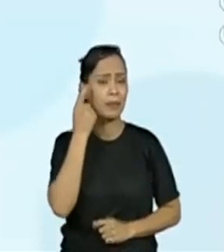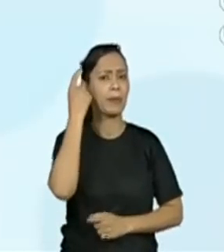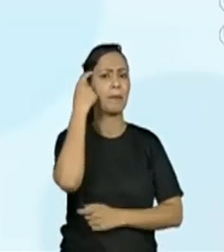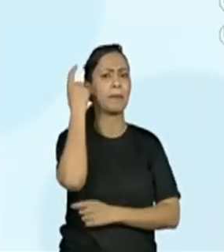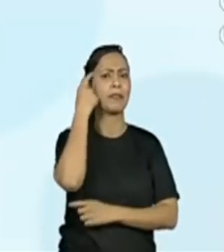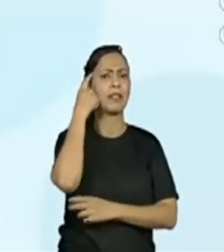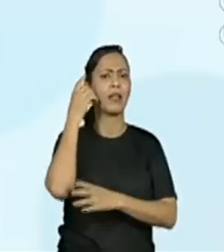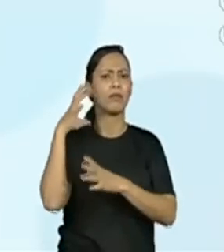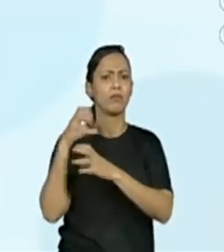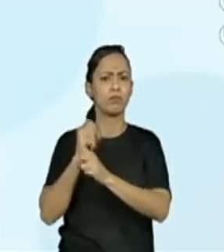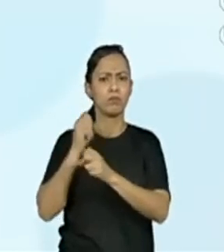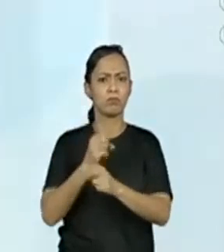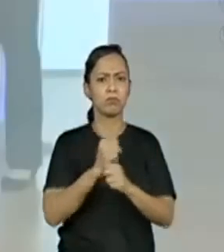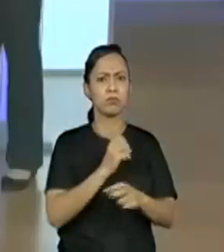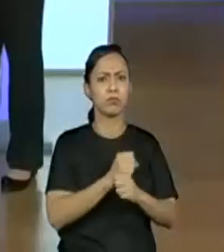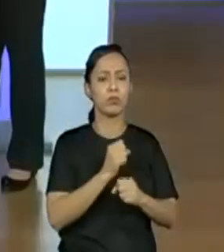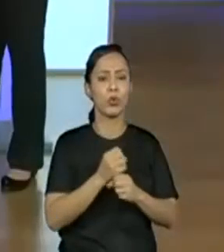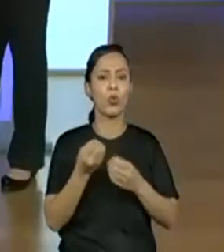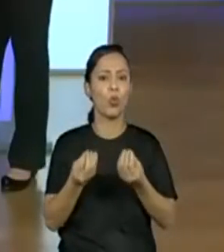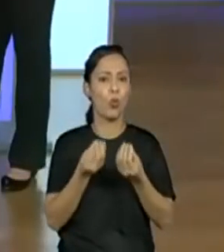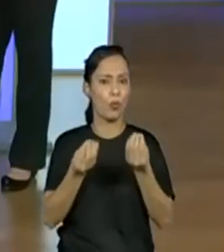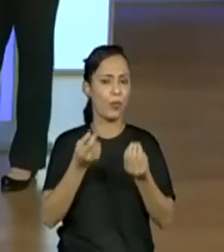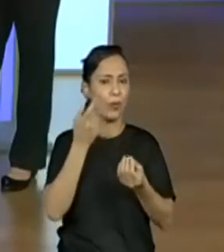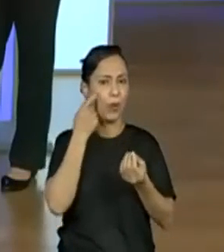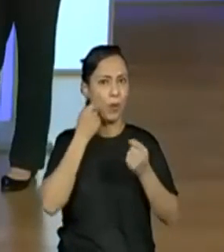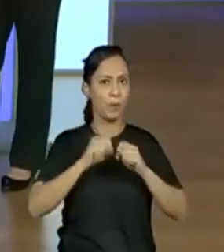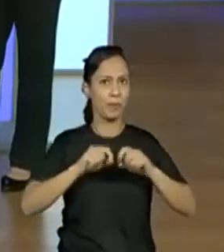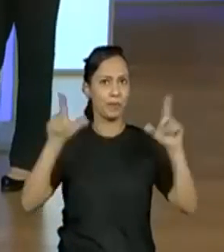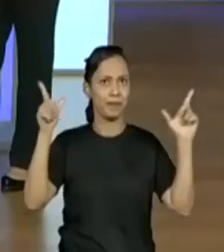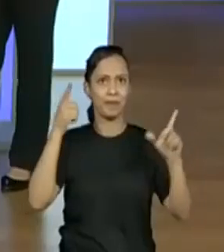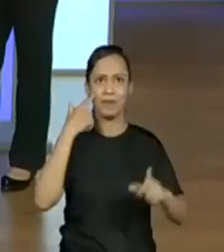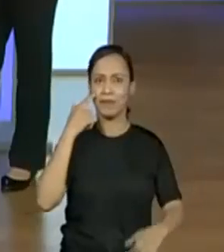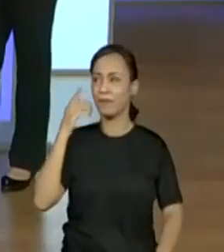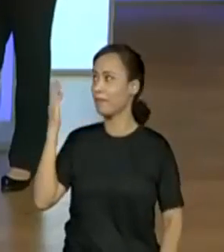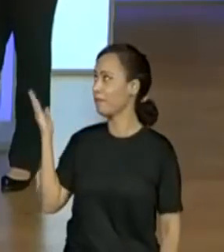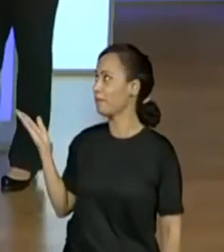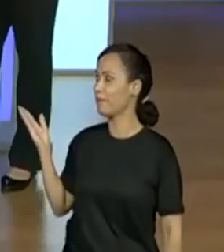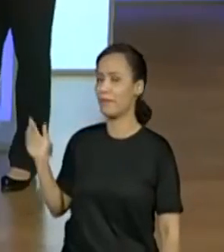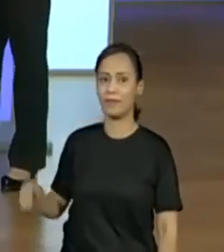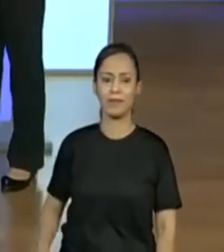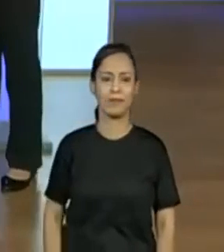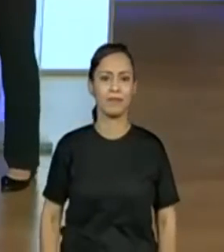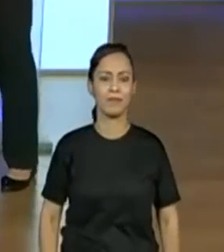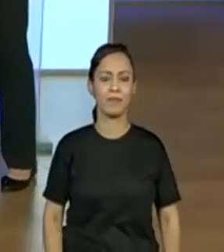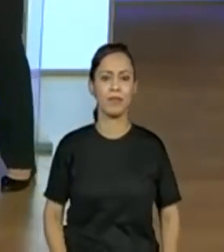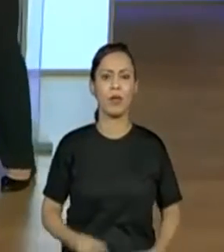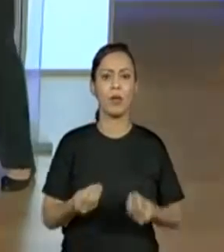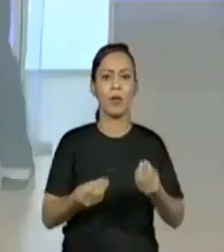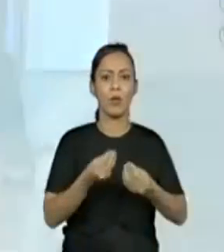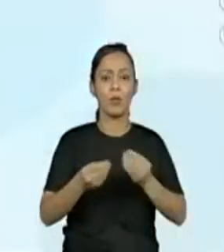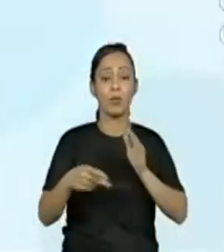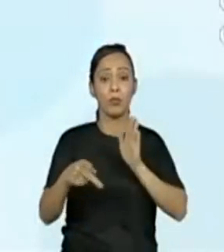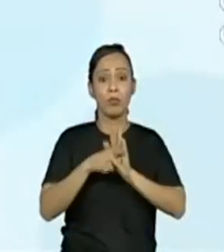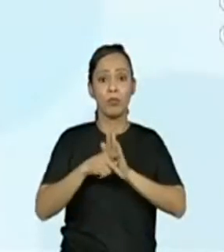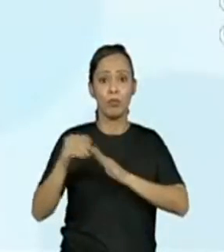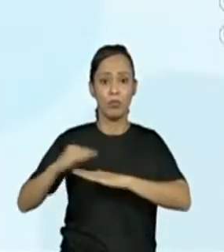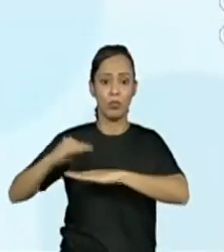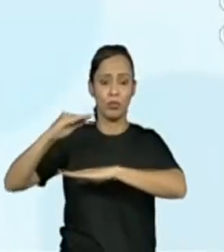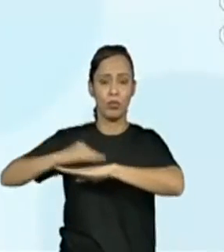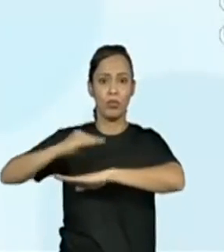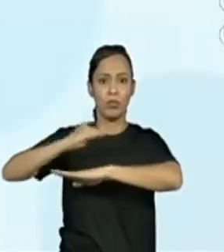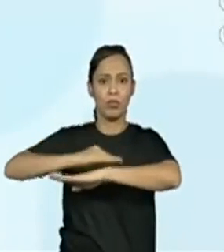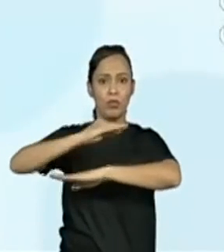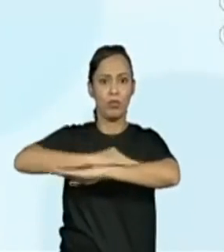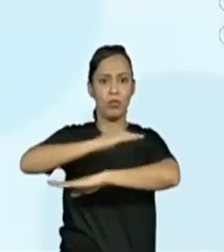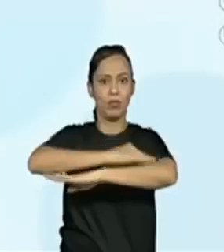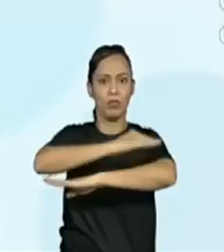nessa sequência. Temos na próxima tela? Vamos lá. Sobre a formação da sequência de saltos desse